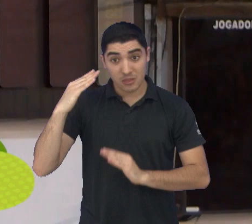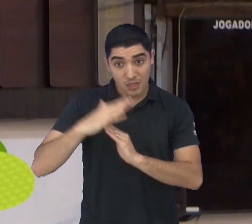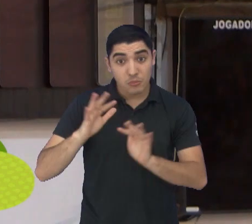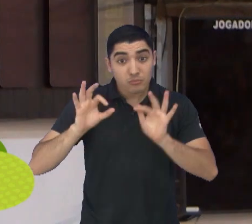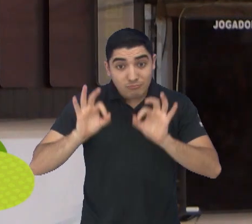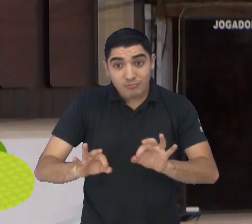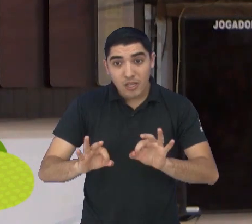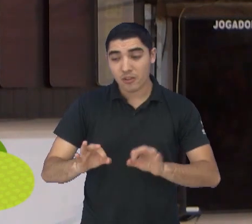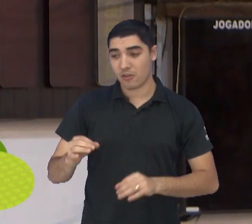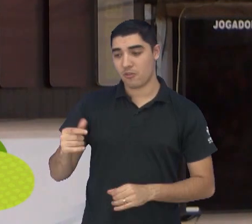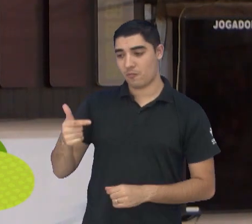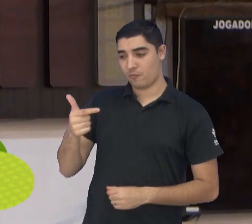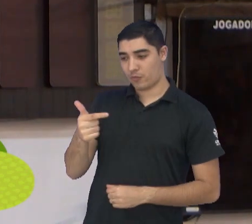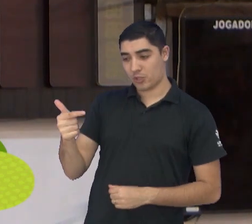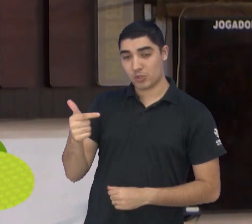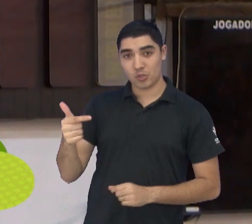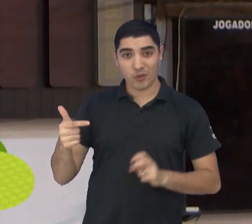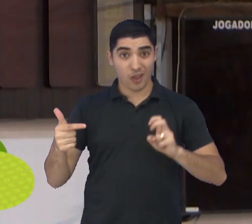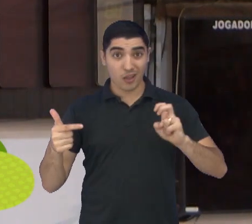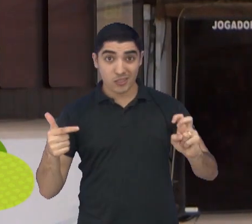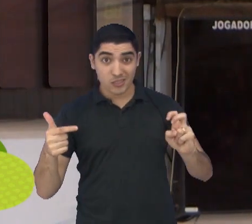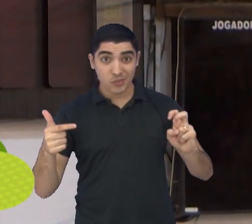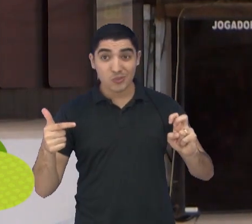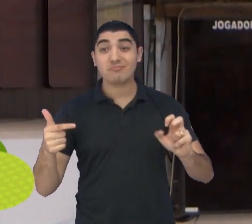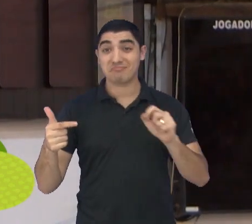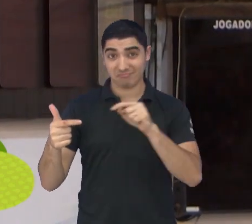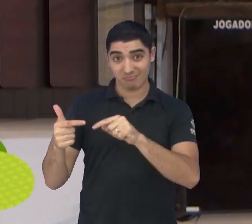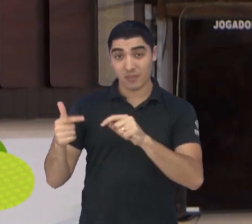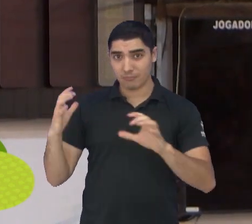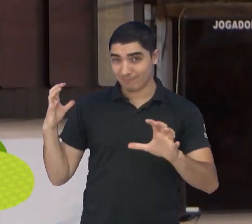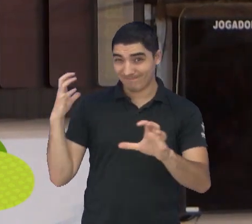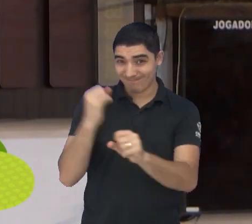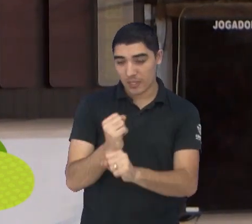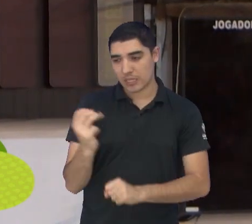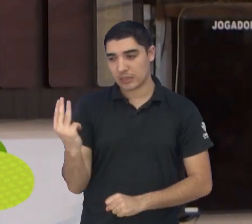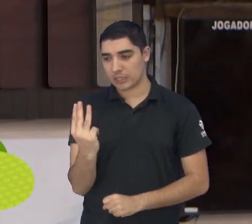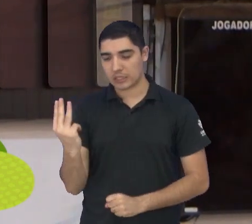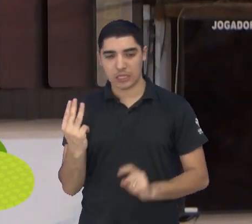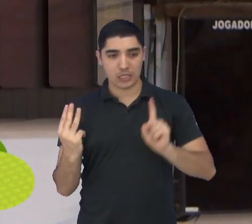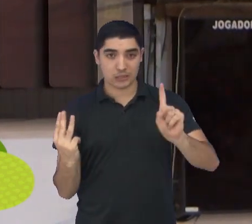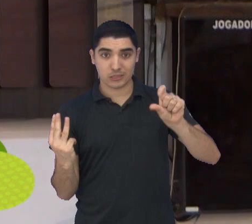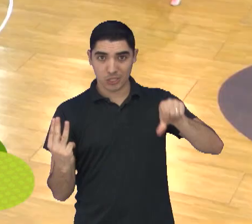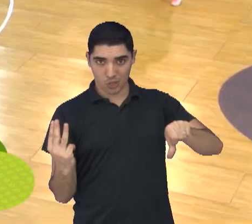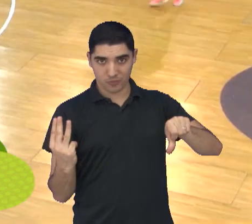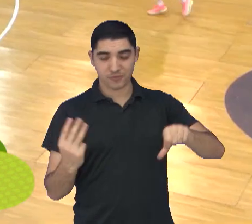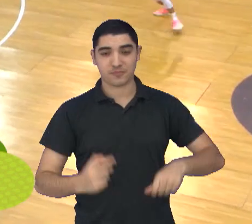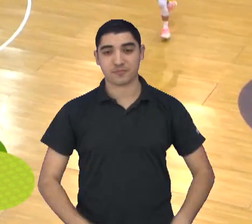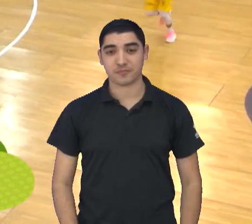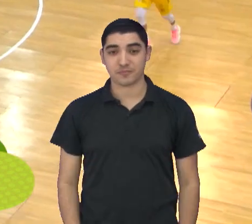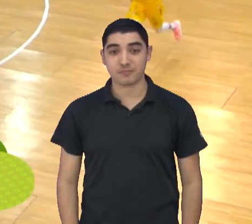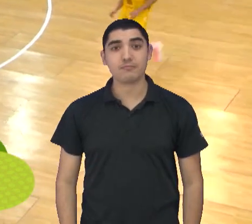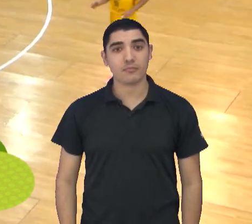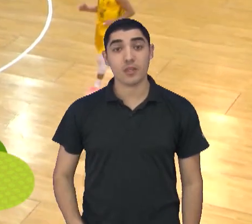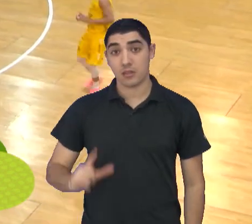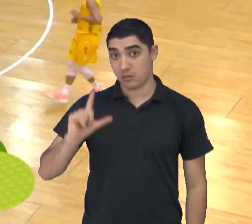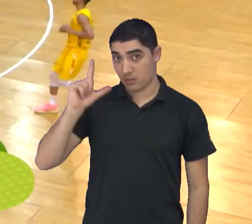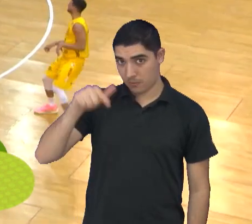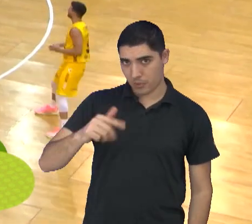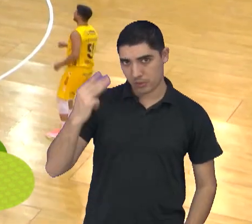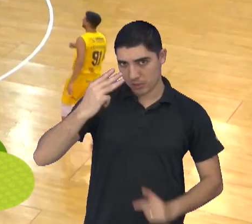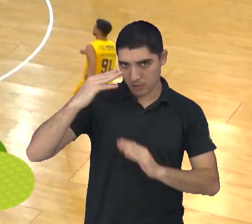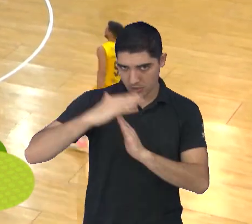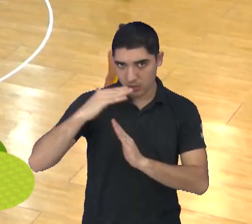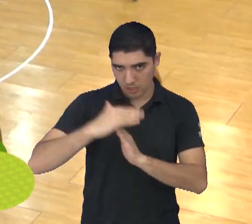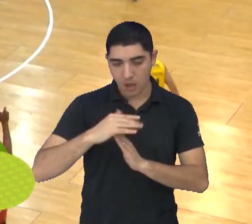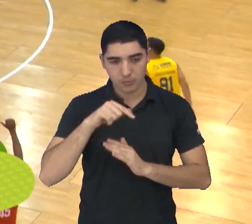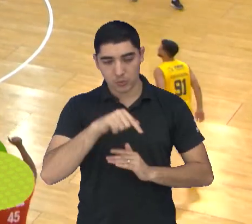22x5 para os visitantes. E 33x19 no placar. Na volta do intervalo, a